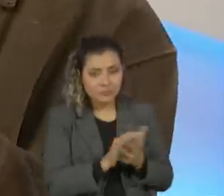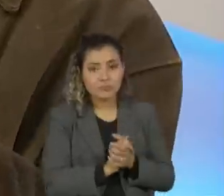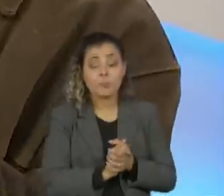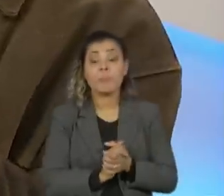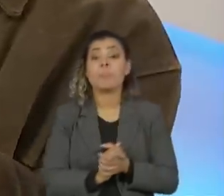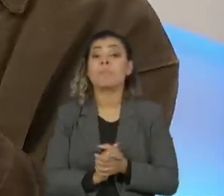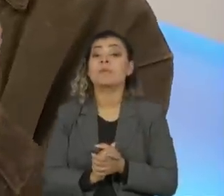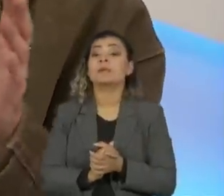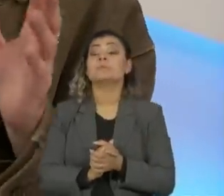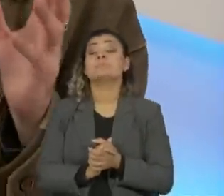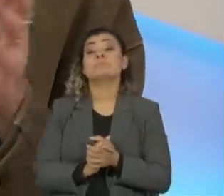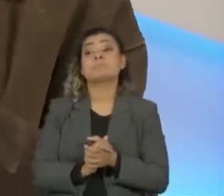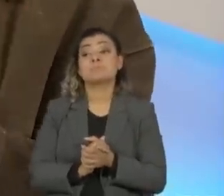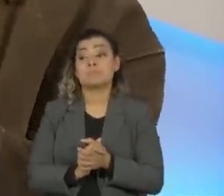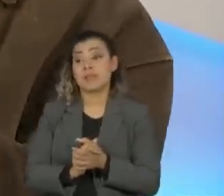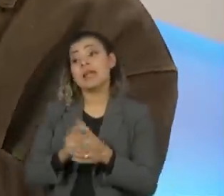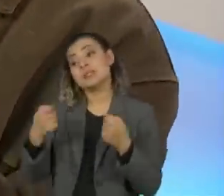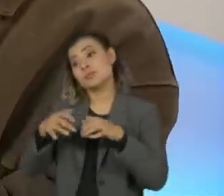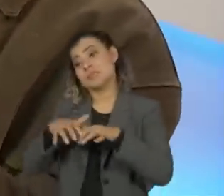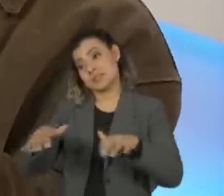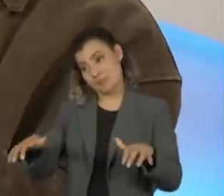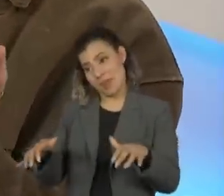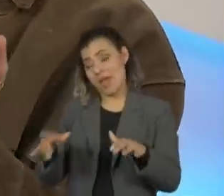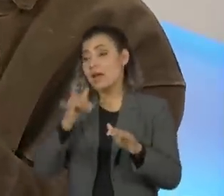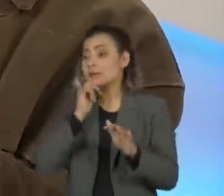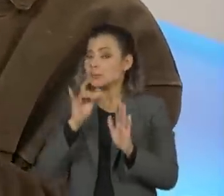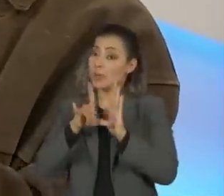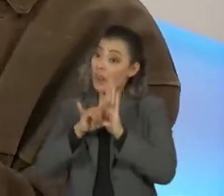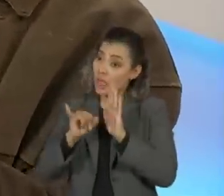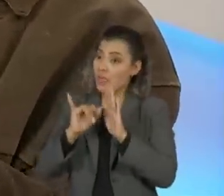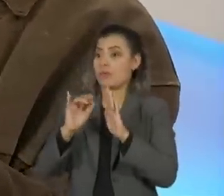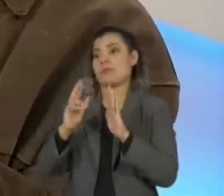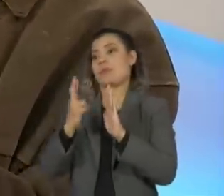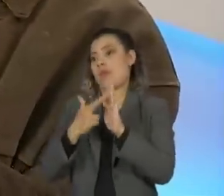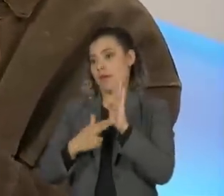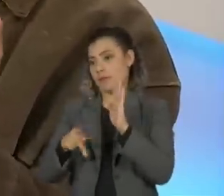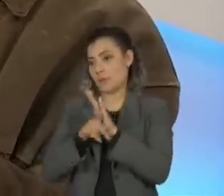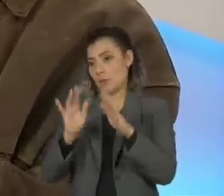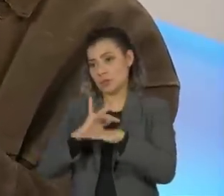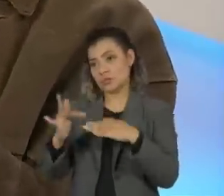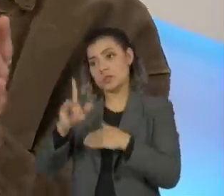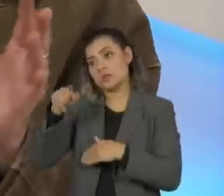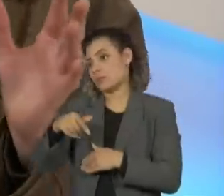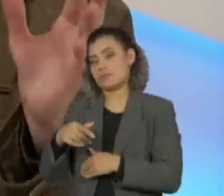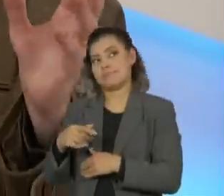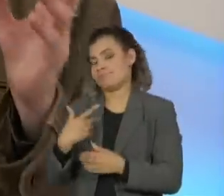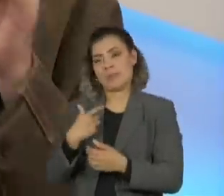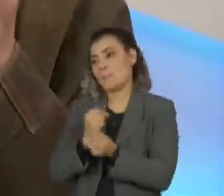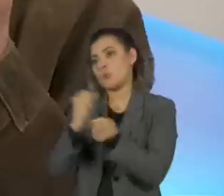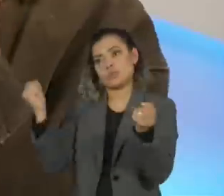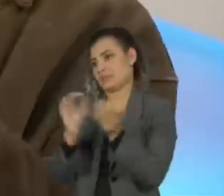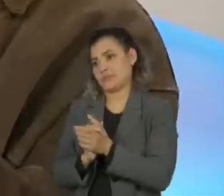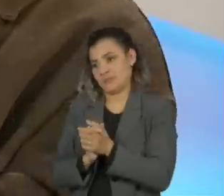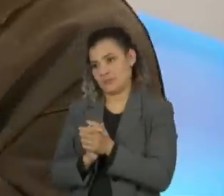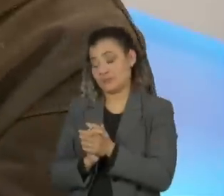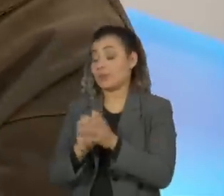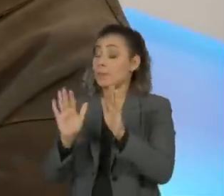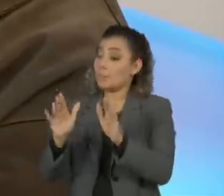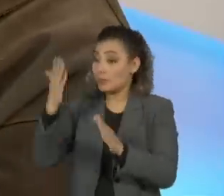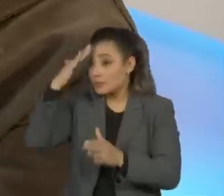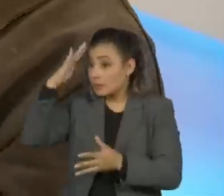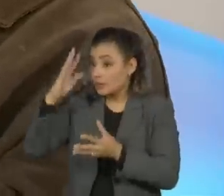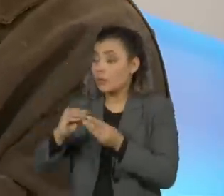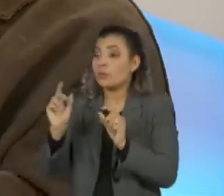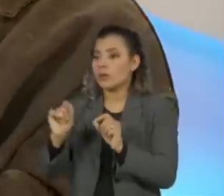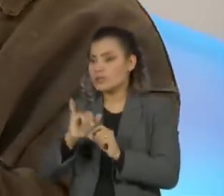distinguir o joio do trigo, né? Eu acho que regulamentação de rede social é uma roubada, de jeito nenhum. Agora, a gente tem que deliminar